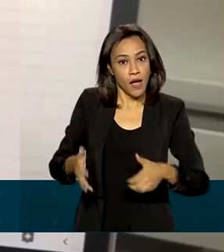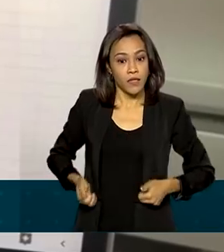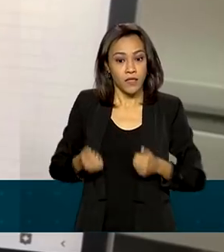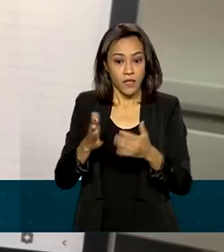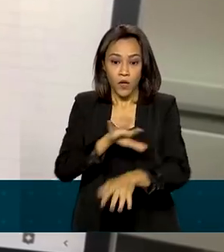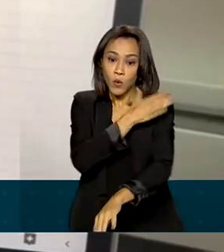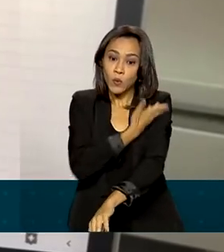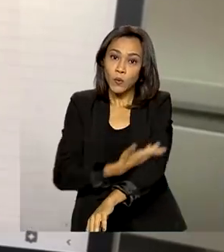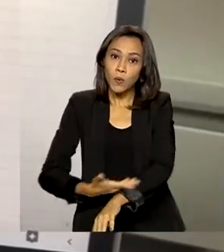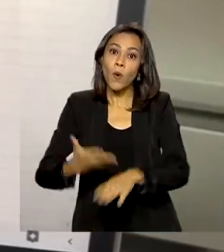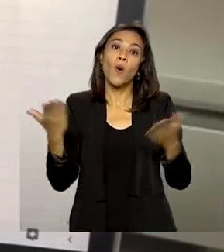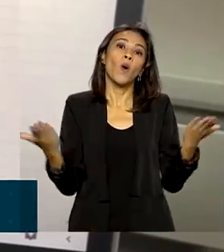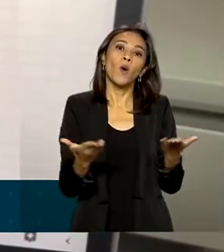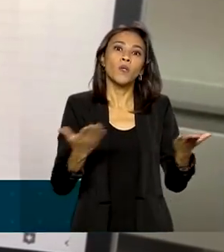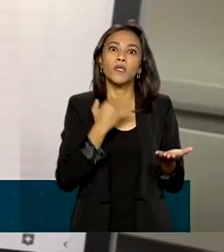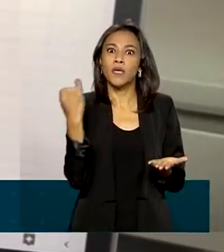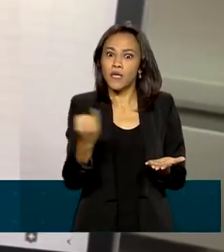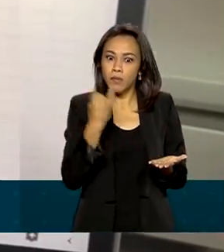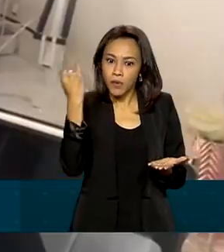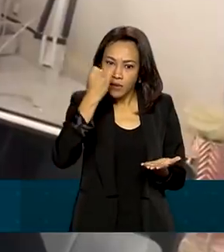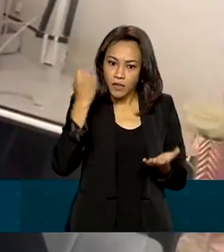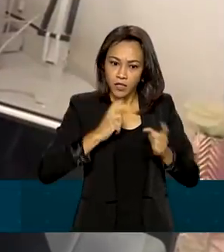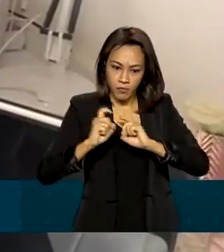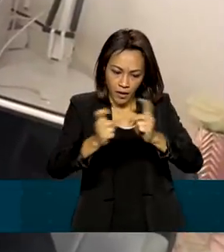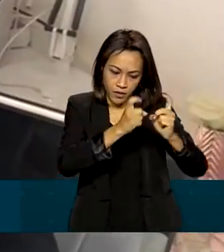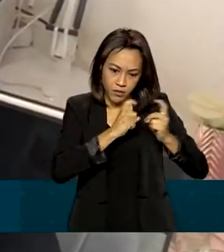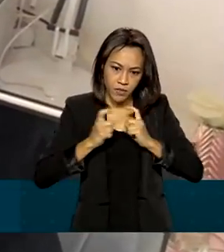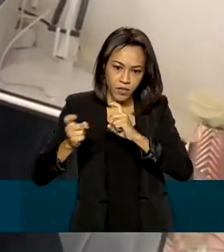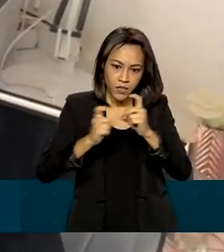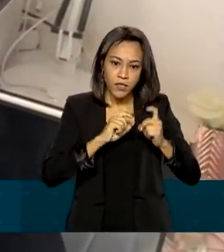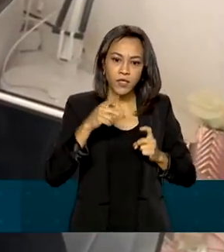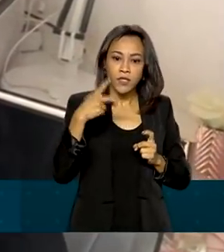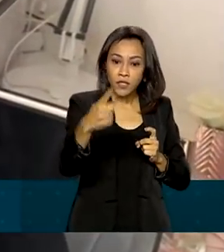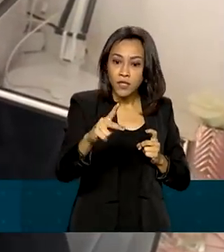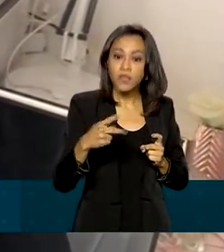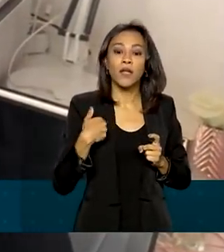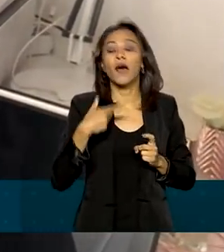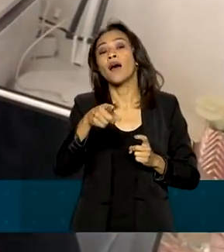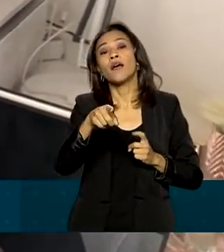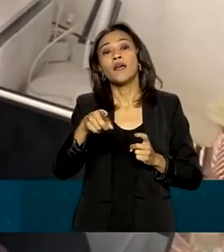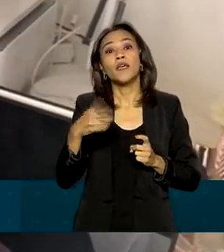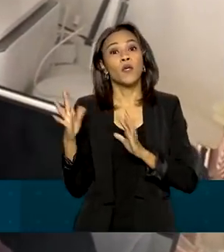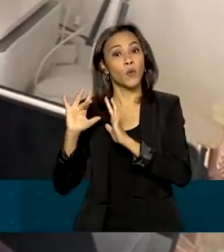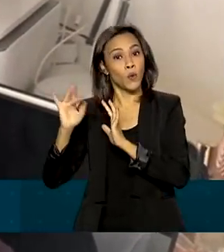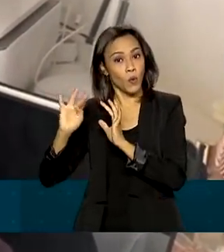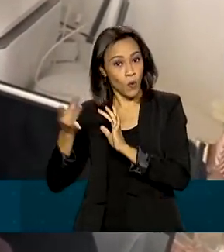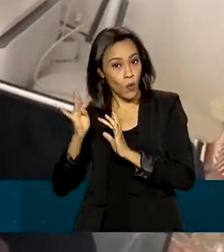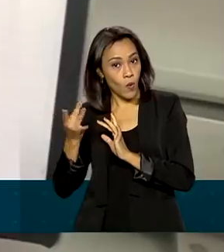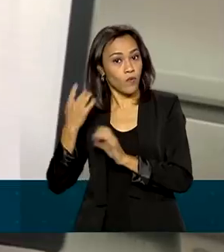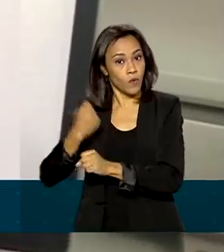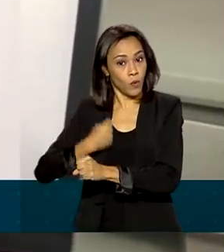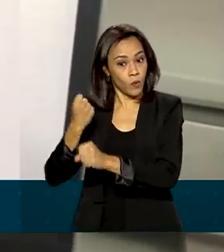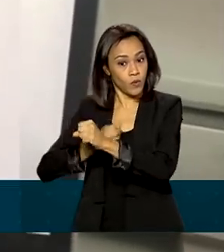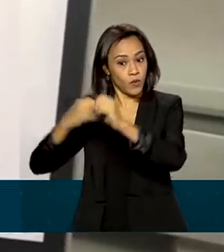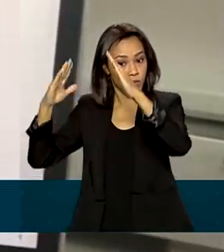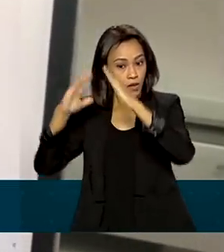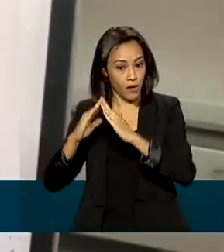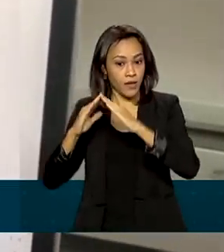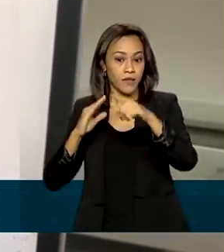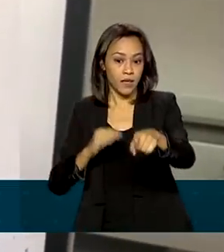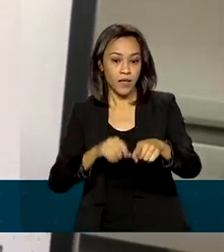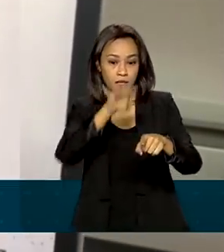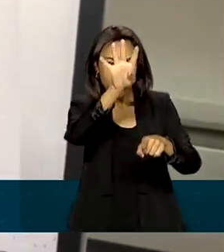que hoje é fundamental para administrar a obra da casa que ela e o noivo estão construindo. Nessa